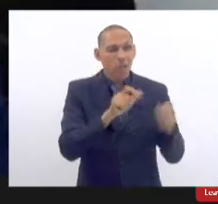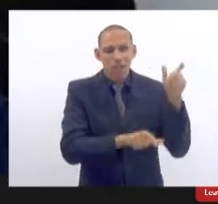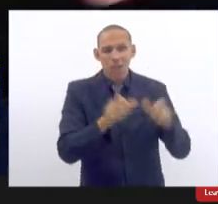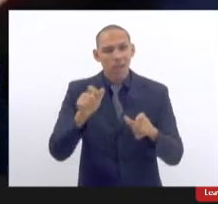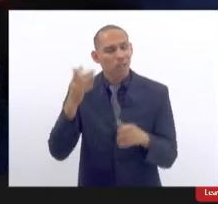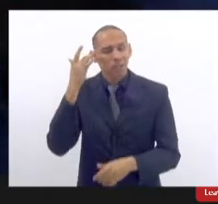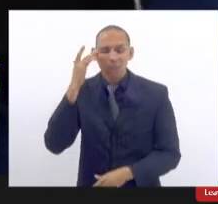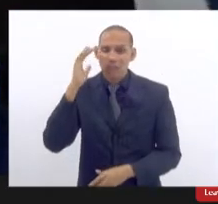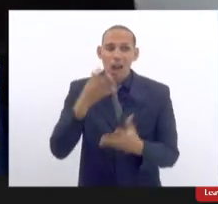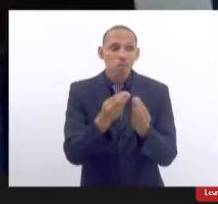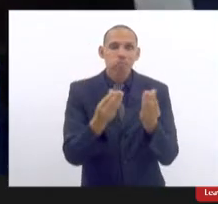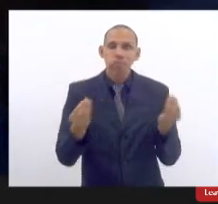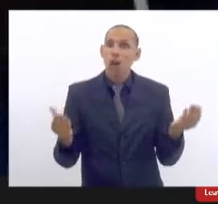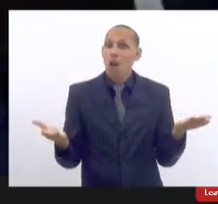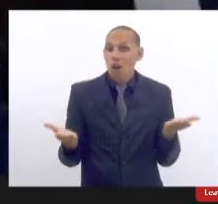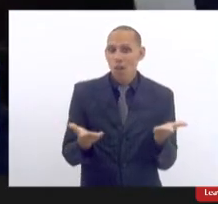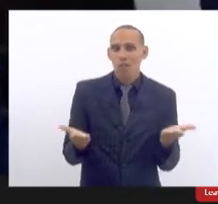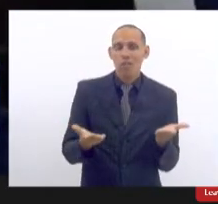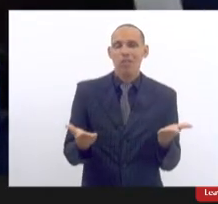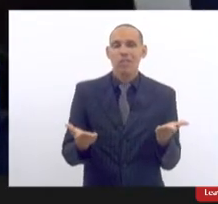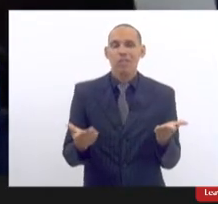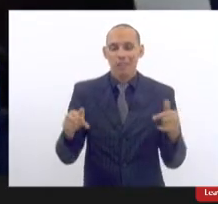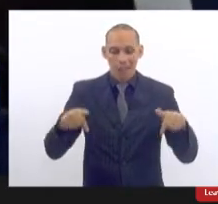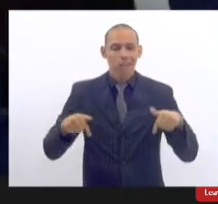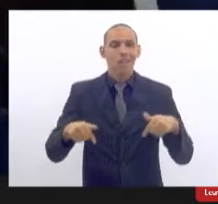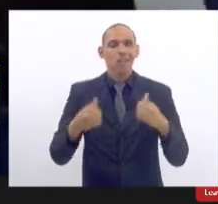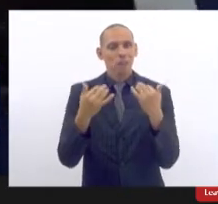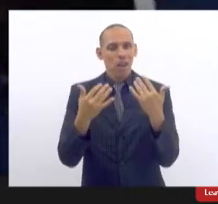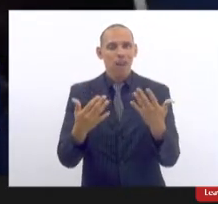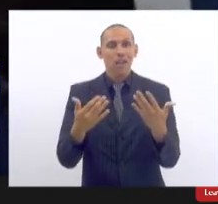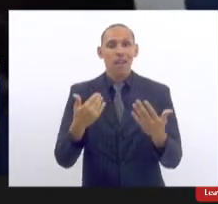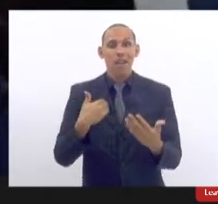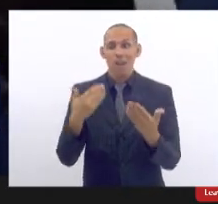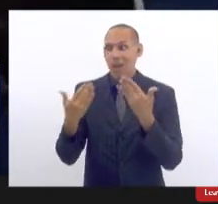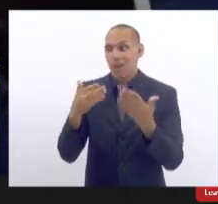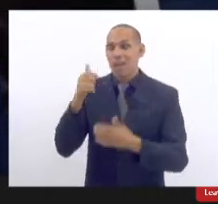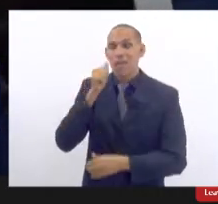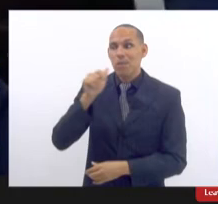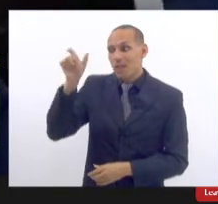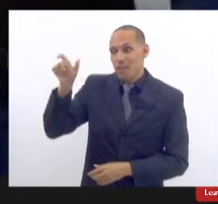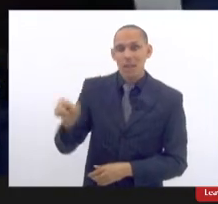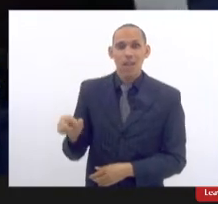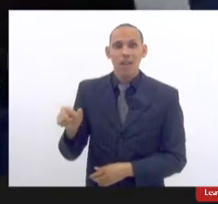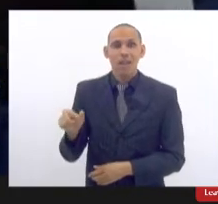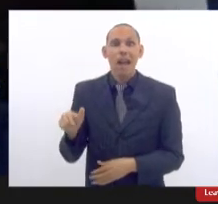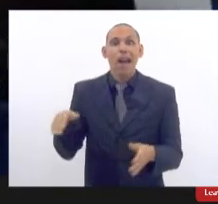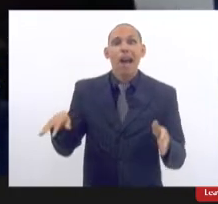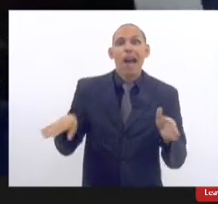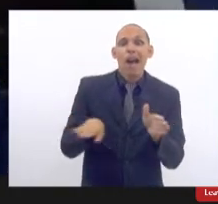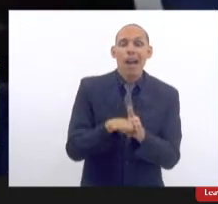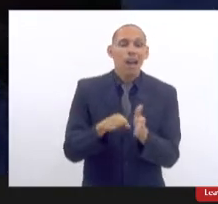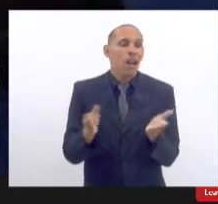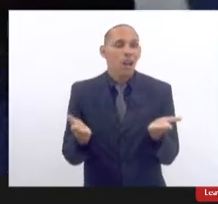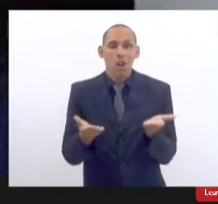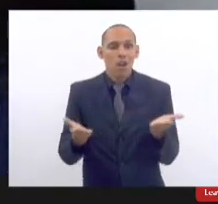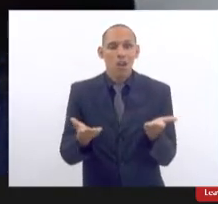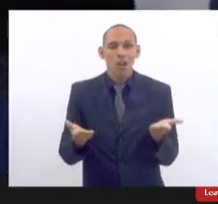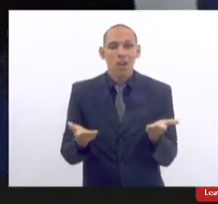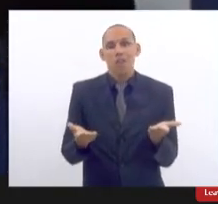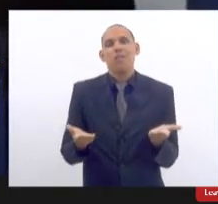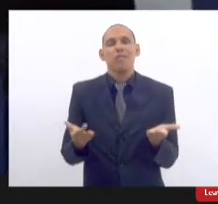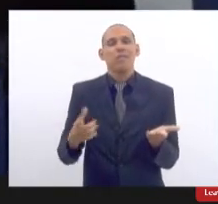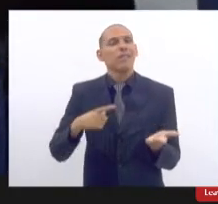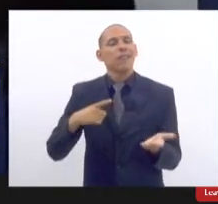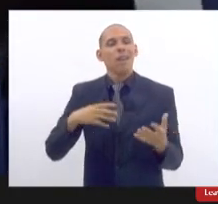disso hoje mesmo antes dessa audiência eu atendi uma paciente que tinha prótese PIP até hoje porque ela descobriu agora